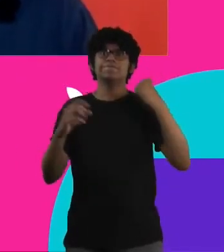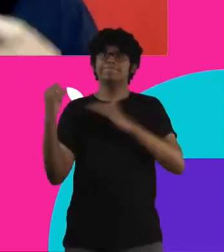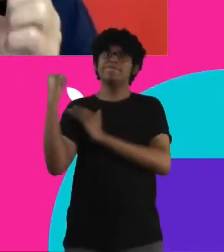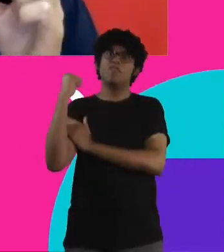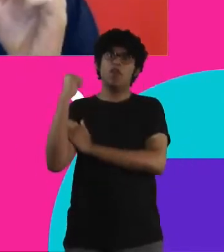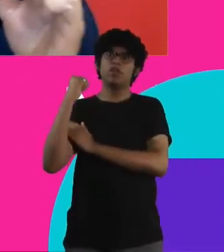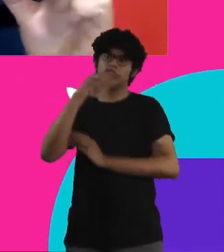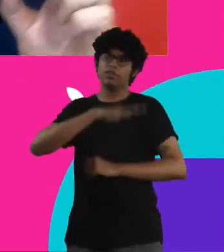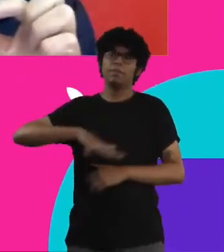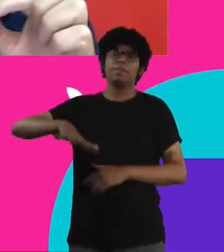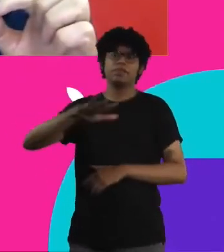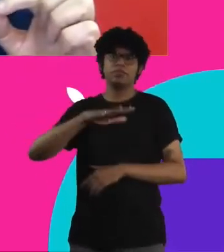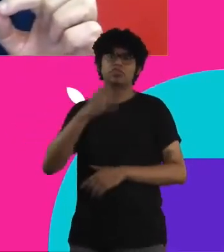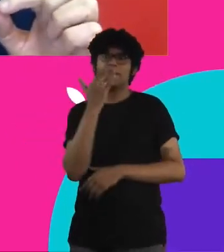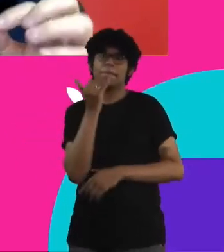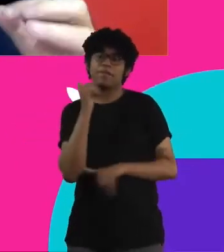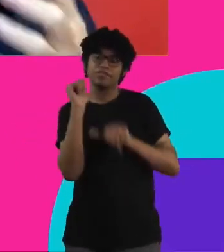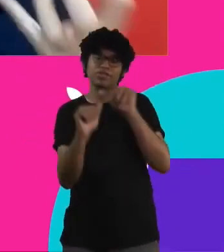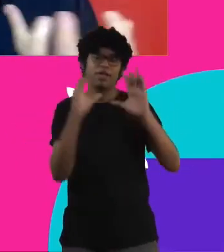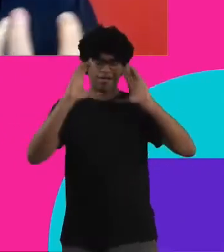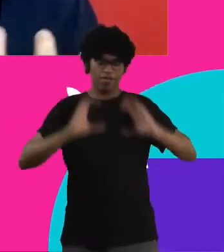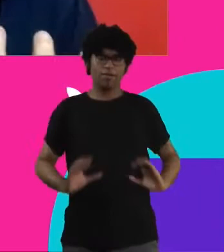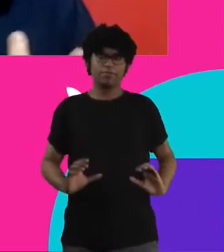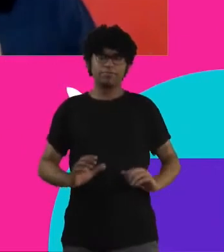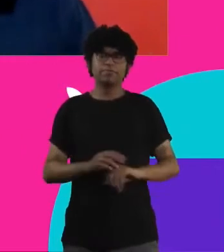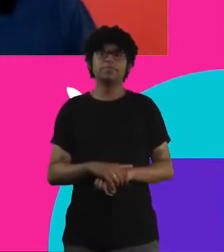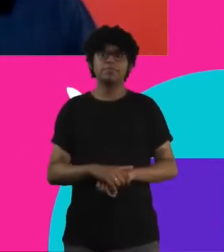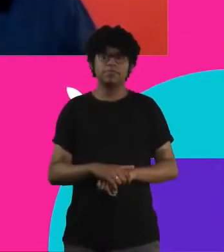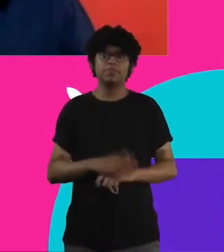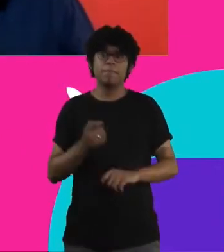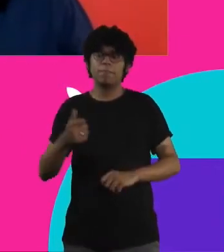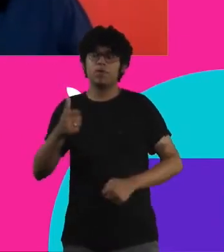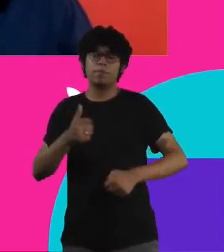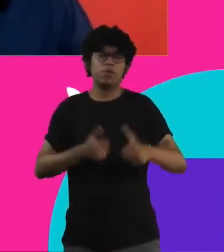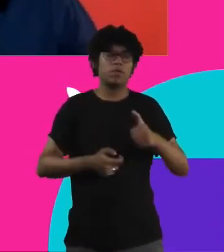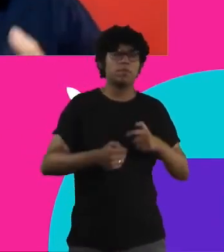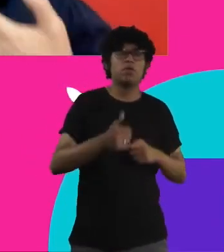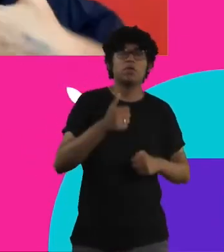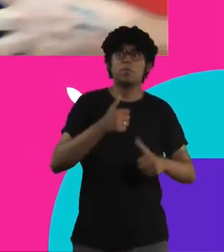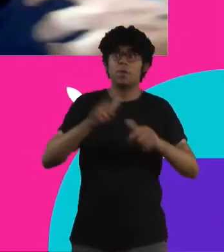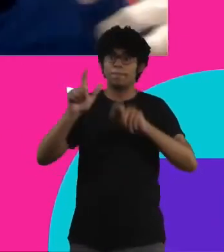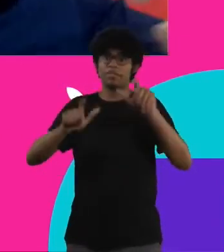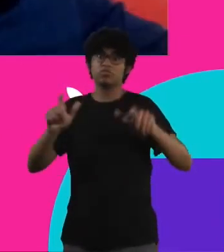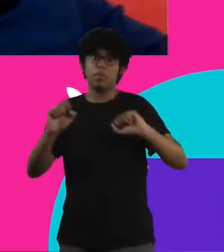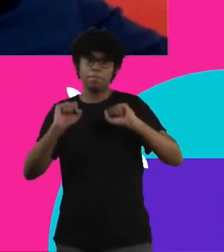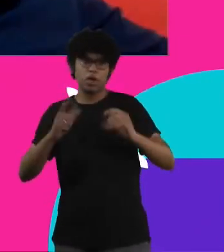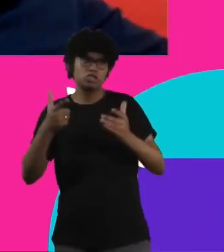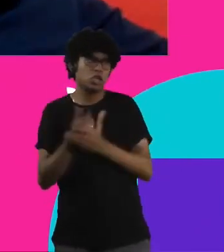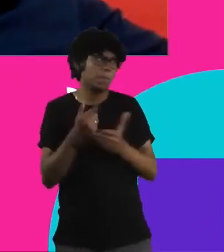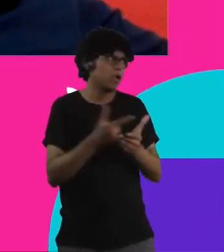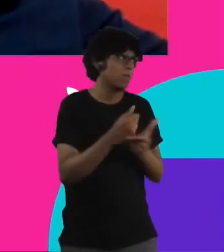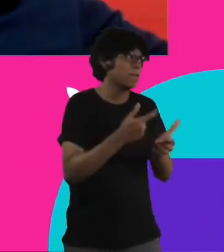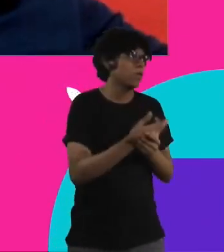isso a gente vê pouco a pouco. Hoje, justamente, para quem tem um alto poder de consumo, mas como que a gente vai transformar isso